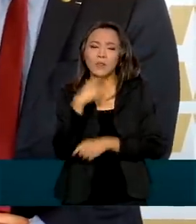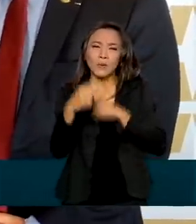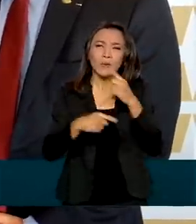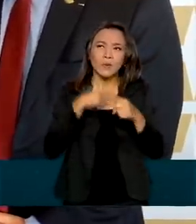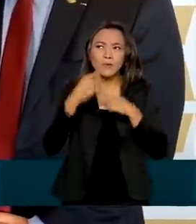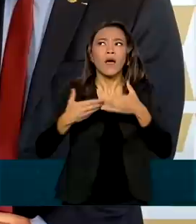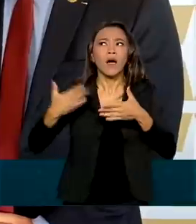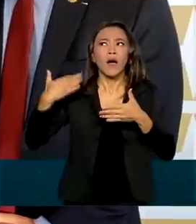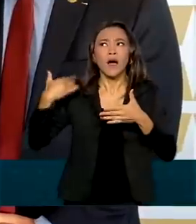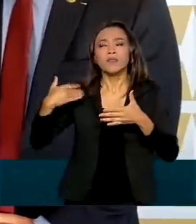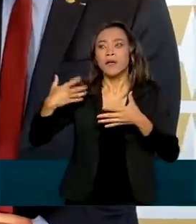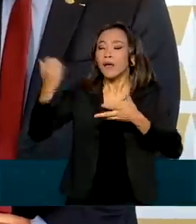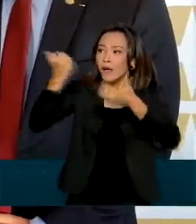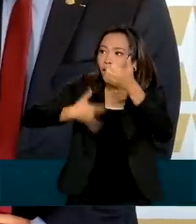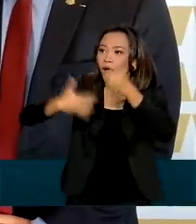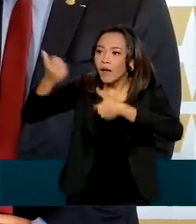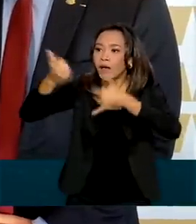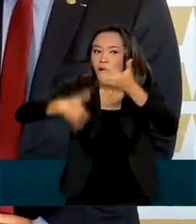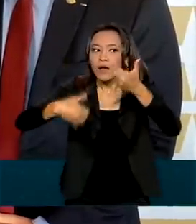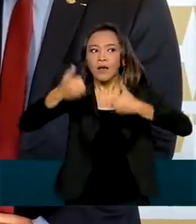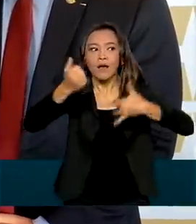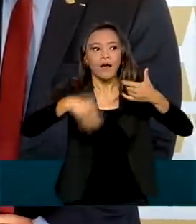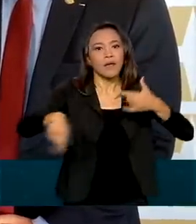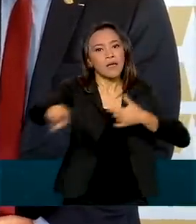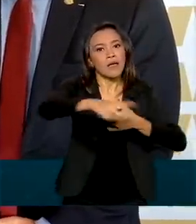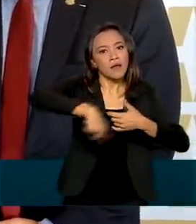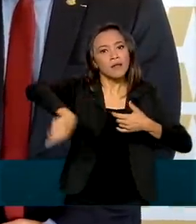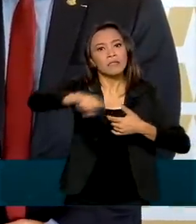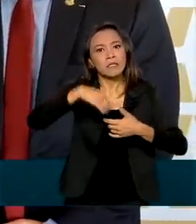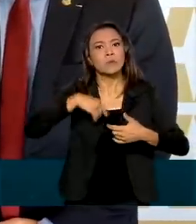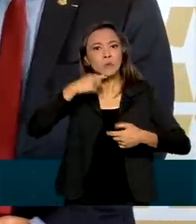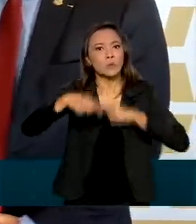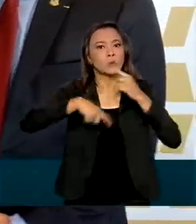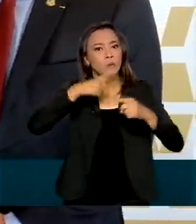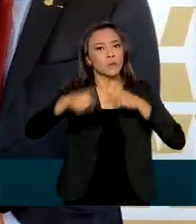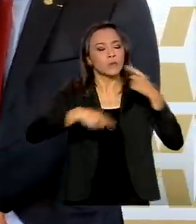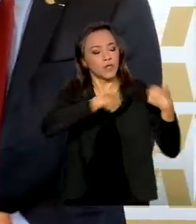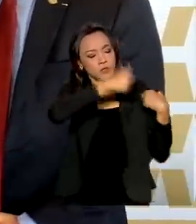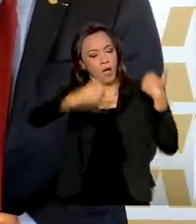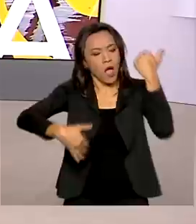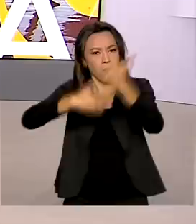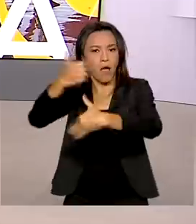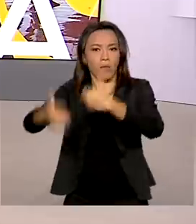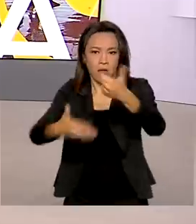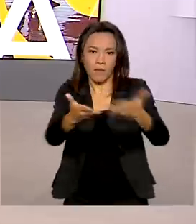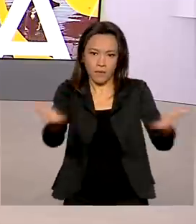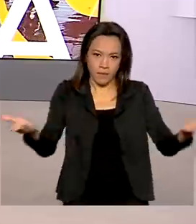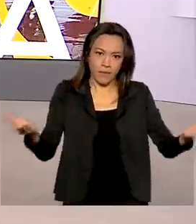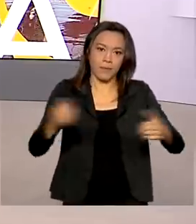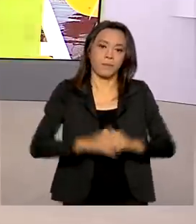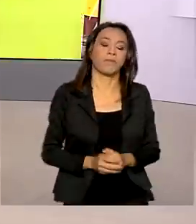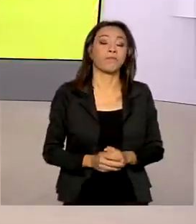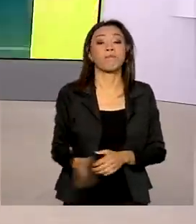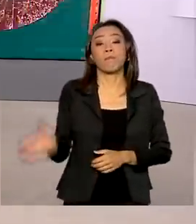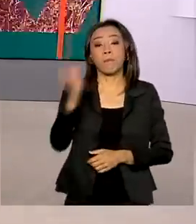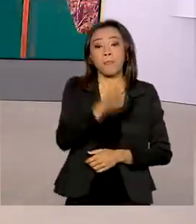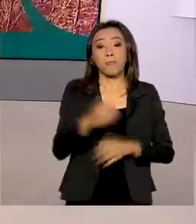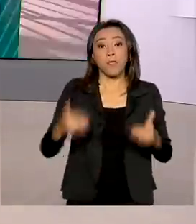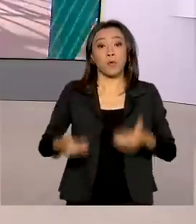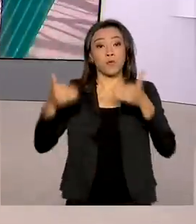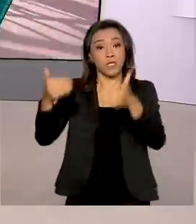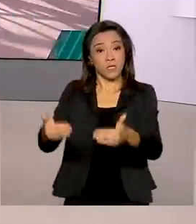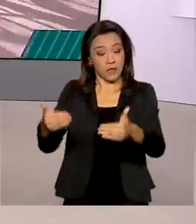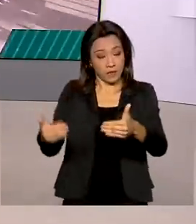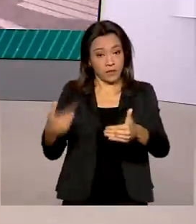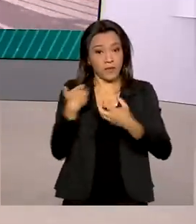ainda nas mentes dos auditores, de técnicos, de todos os ministérios. O Ministério da Defesa completou